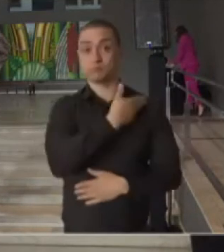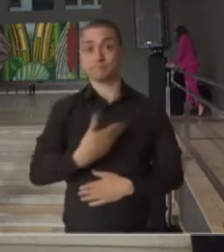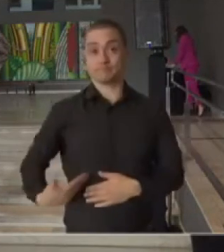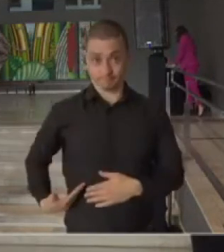saúde.